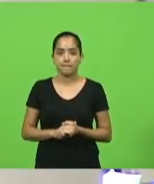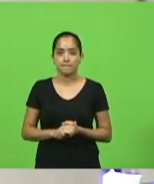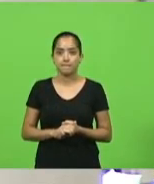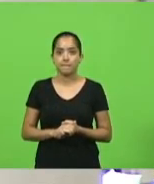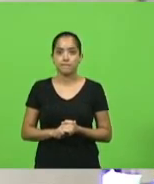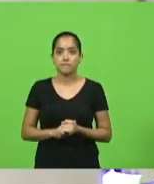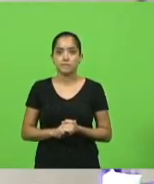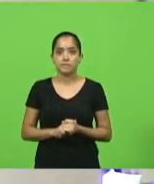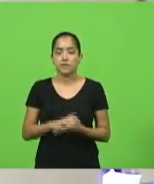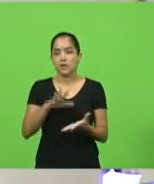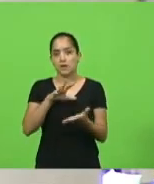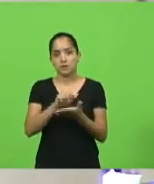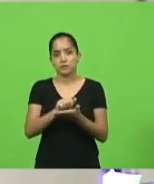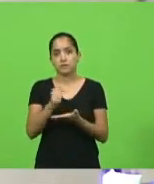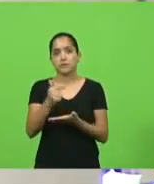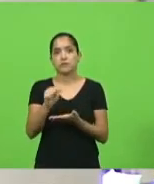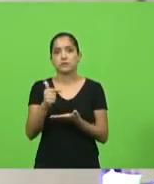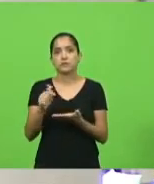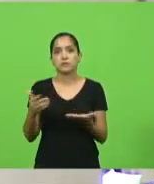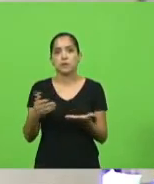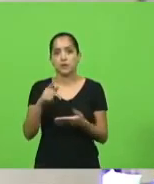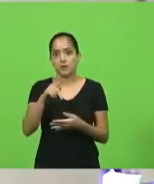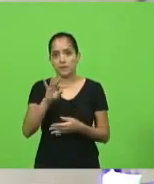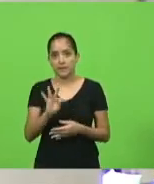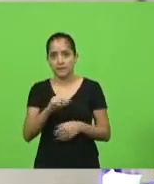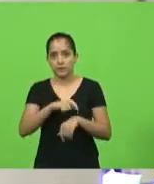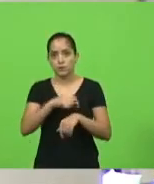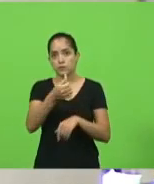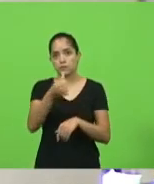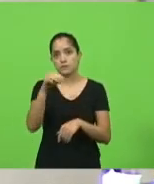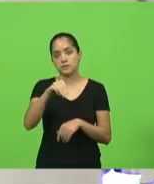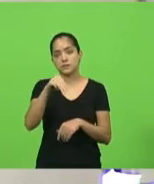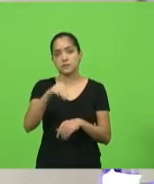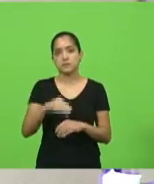Não havendo ninguém escrito PT por seis minutos.